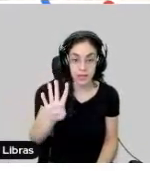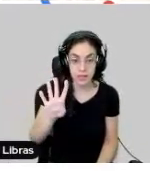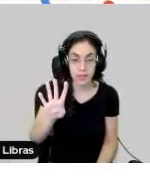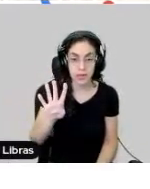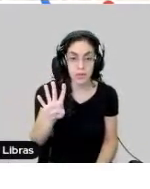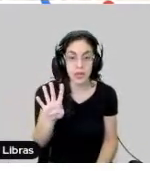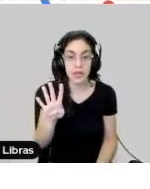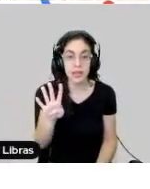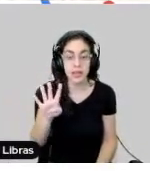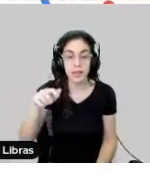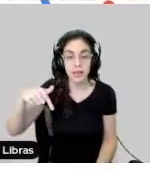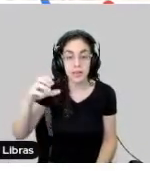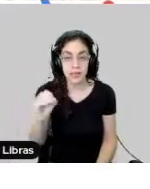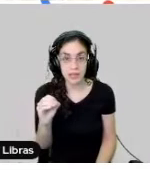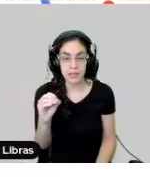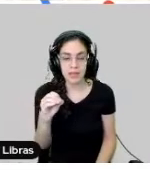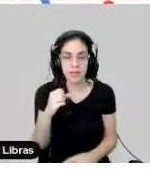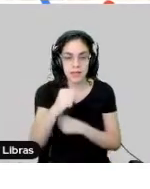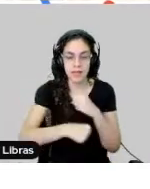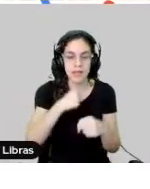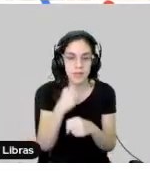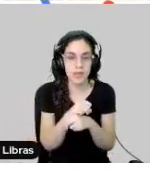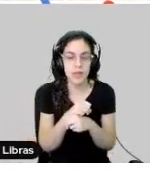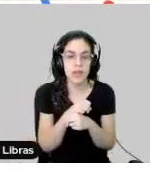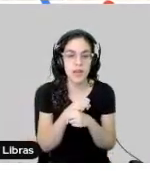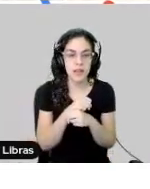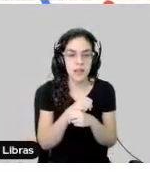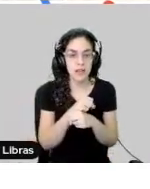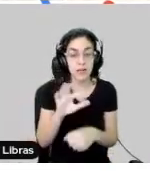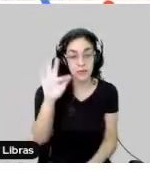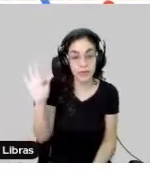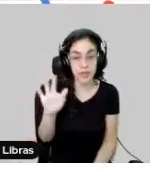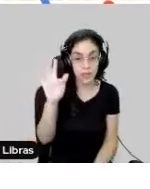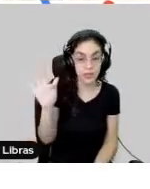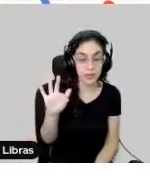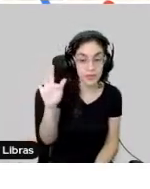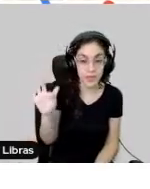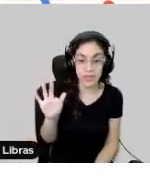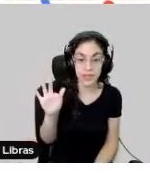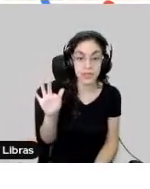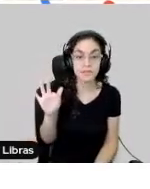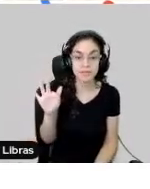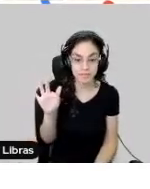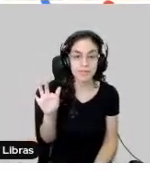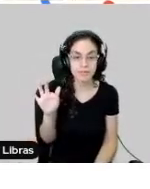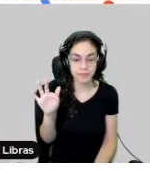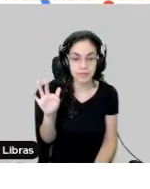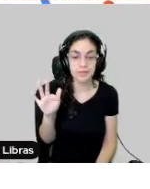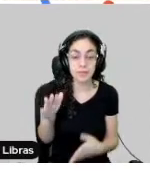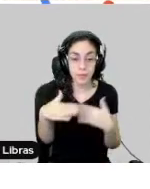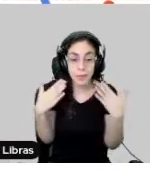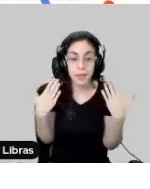década de 70, nós nos tornamos faculdade, fomos para o ensino superior. E aí,